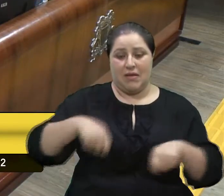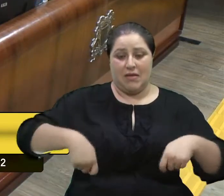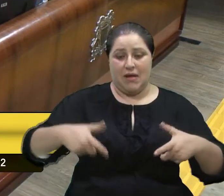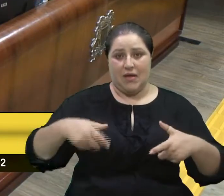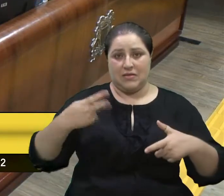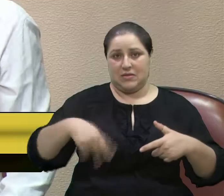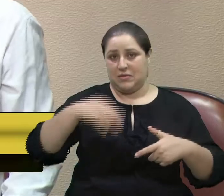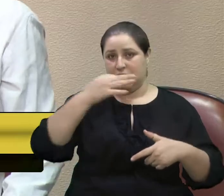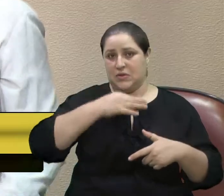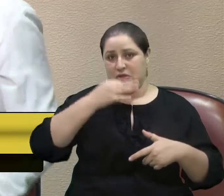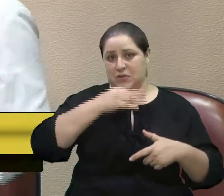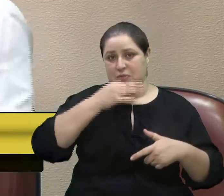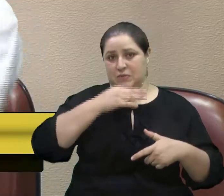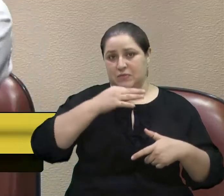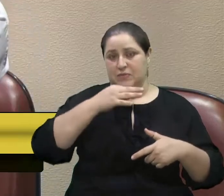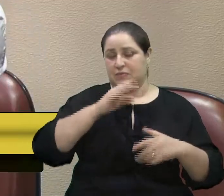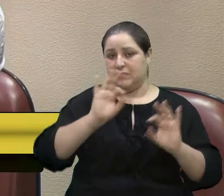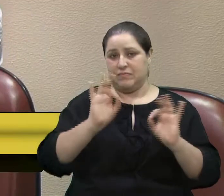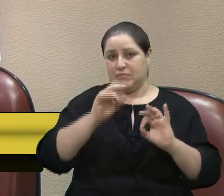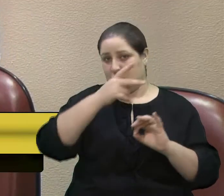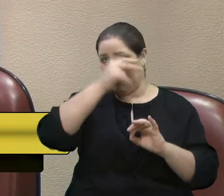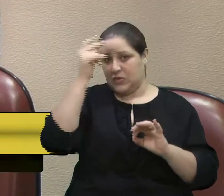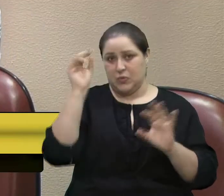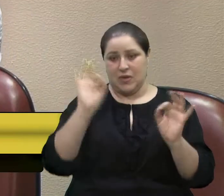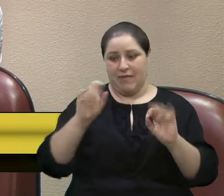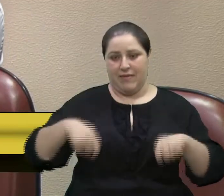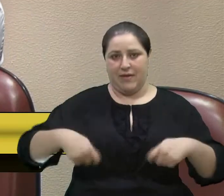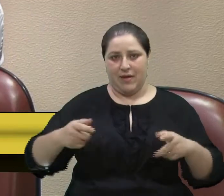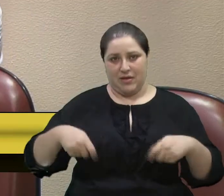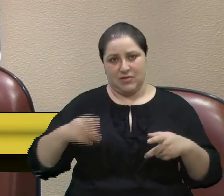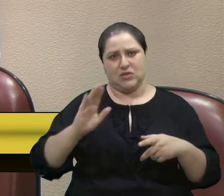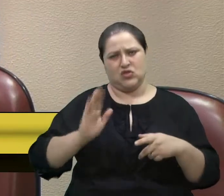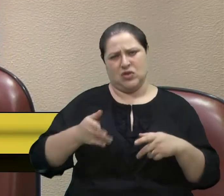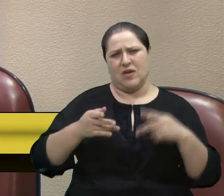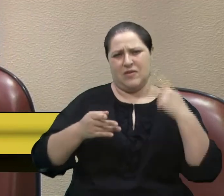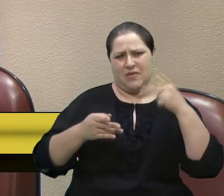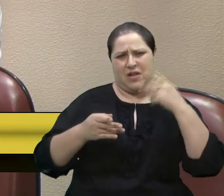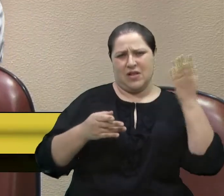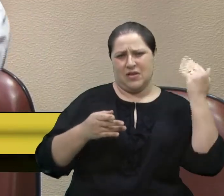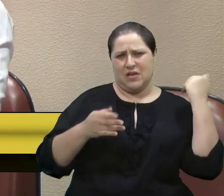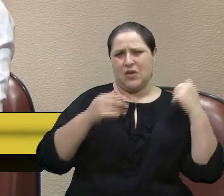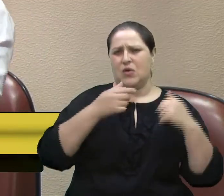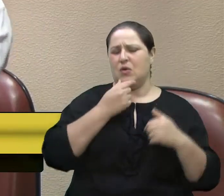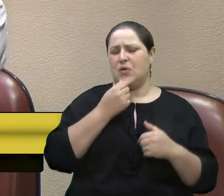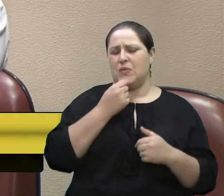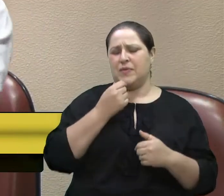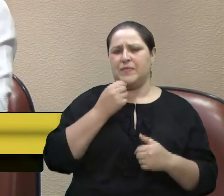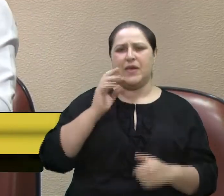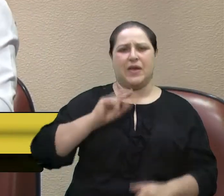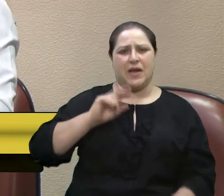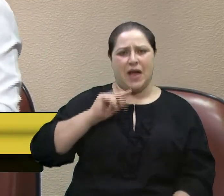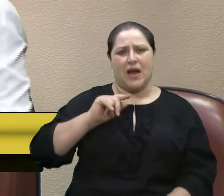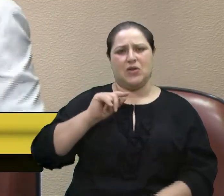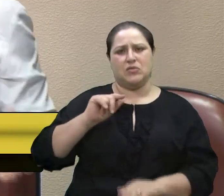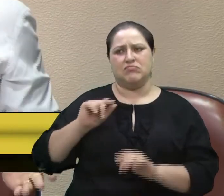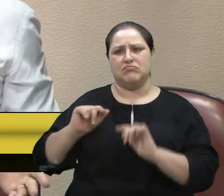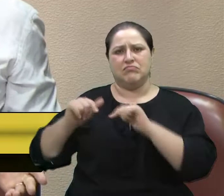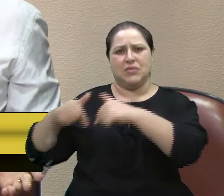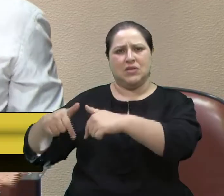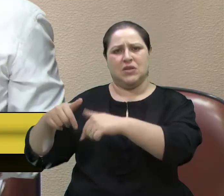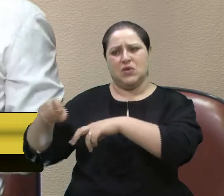eu até comentei este projeto aqui dentro, vereador Ricardo, que atua muito no interior, Sandro Fantinelli.